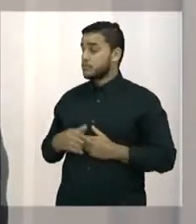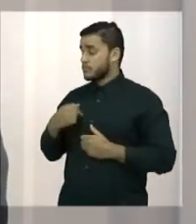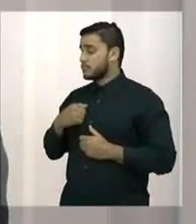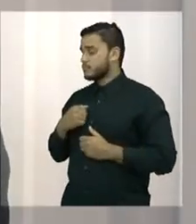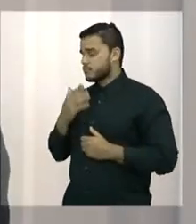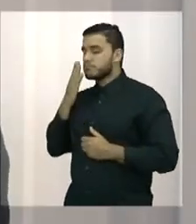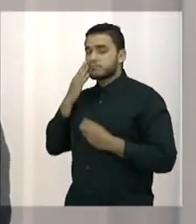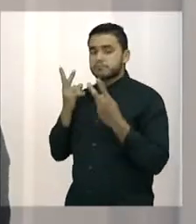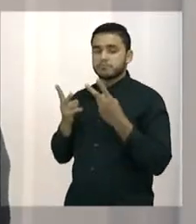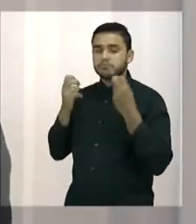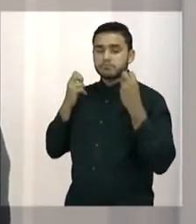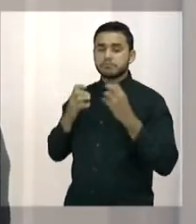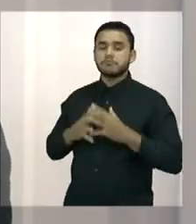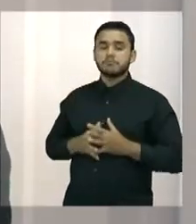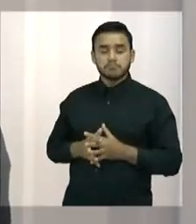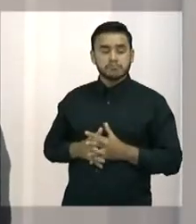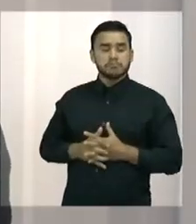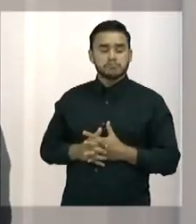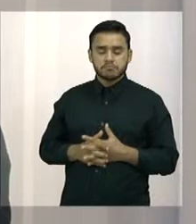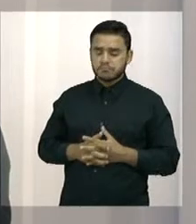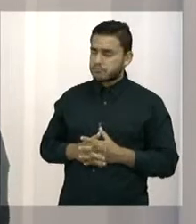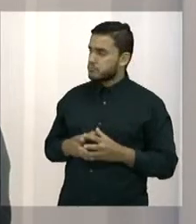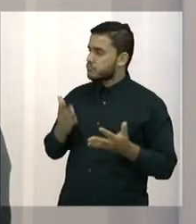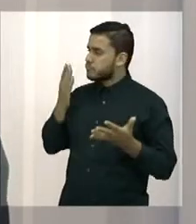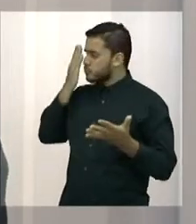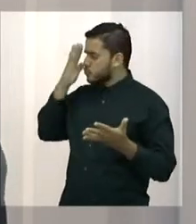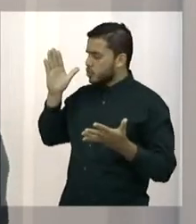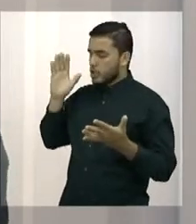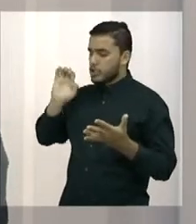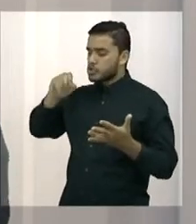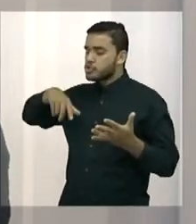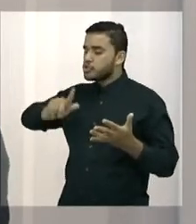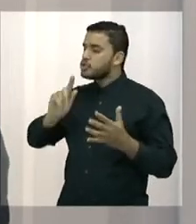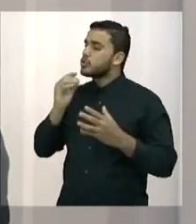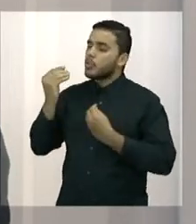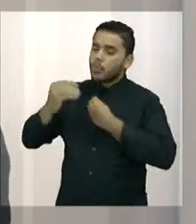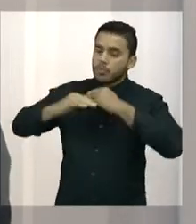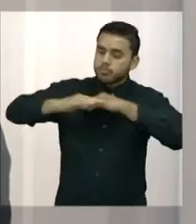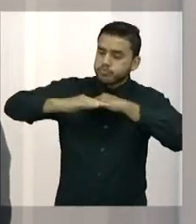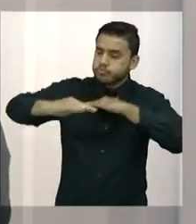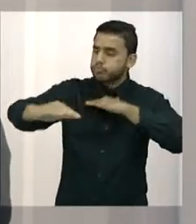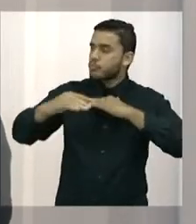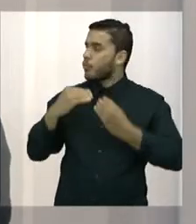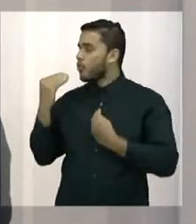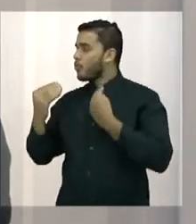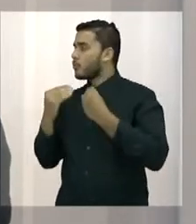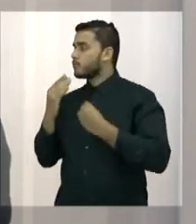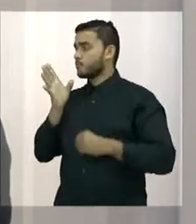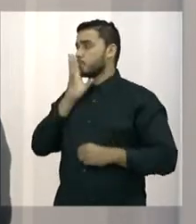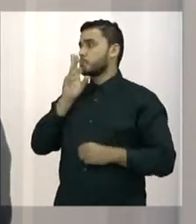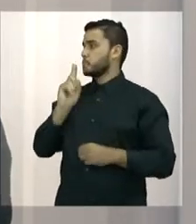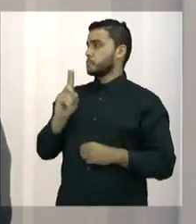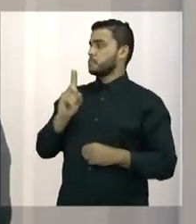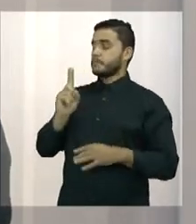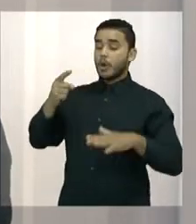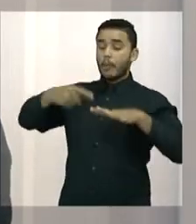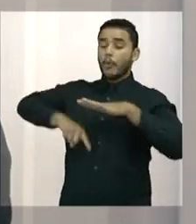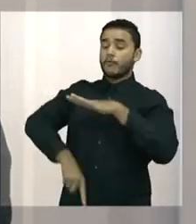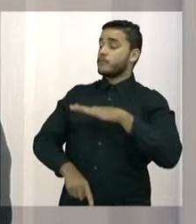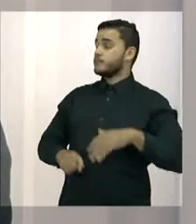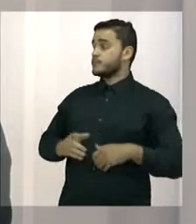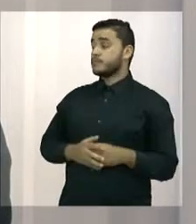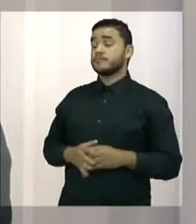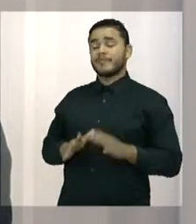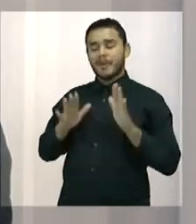praça, eu não tenho formação em engenharia, nem em estrada, ou coisa parecida, mas deixa a